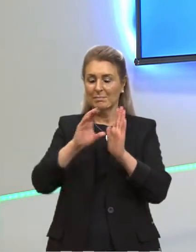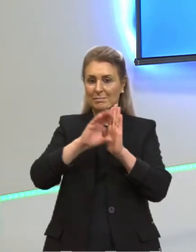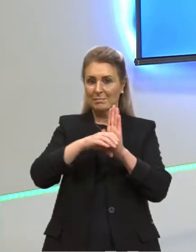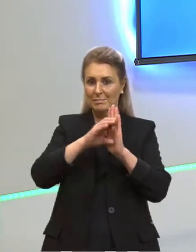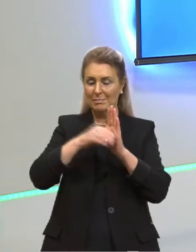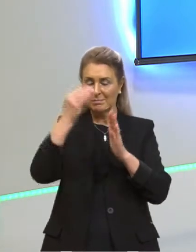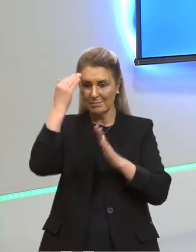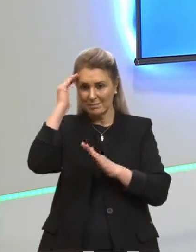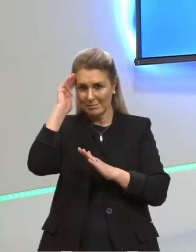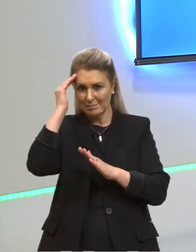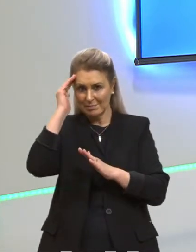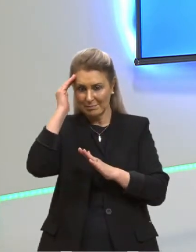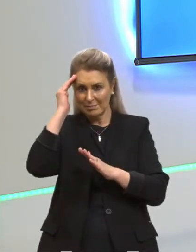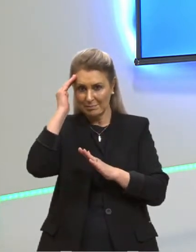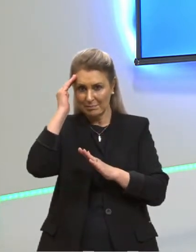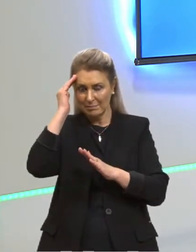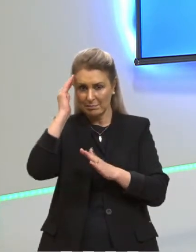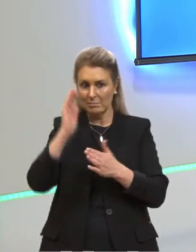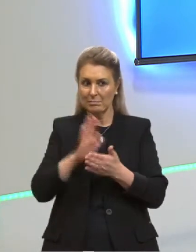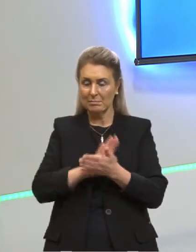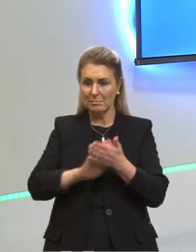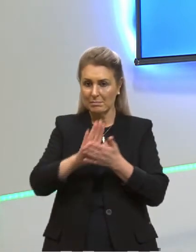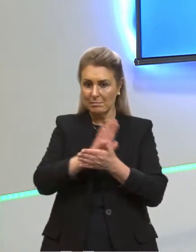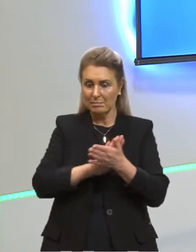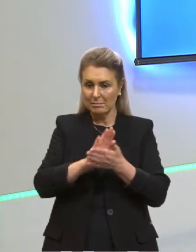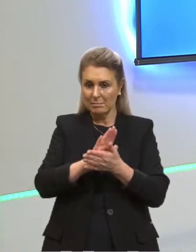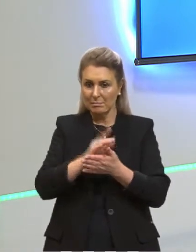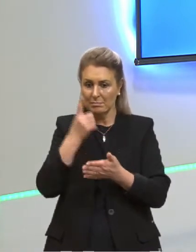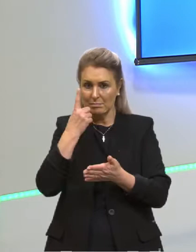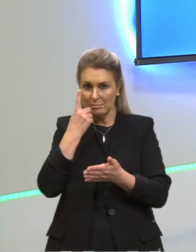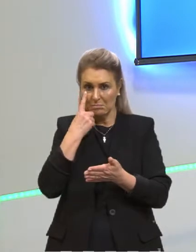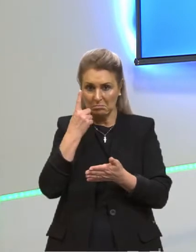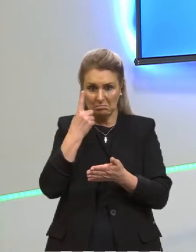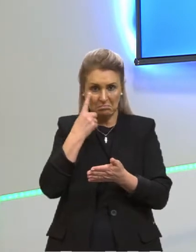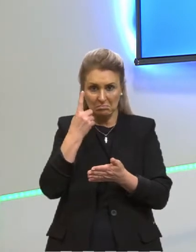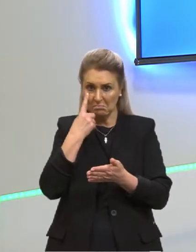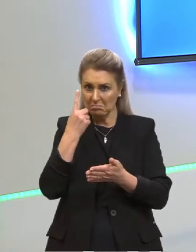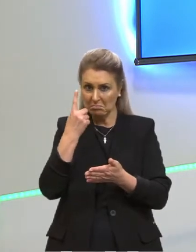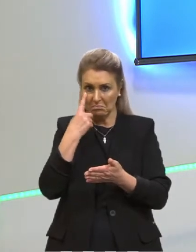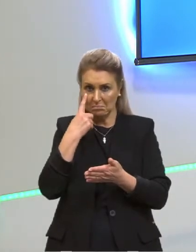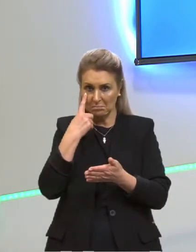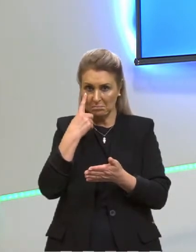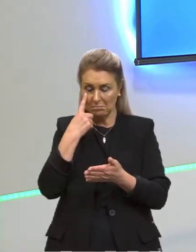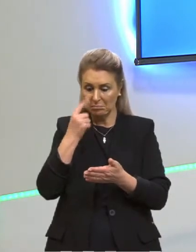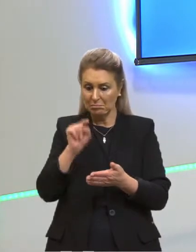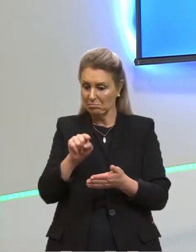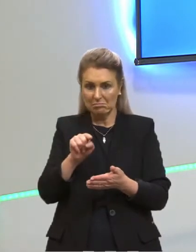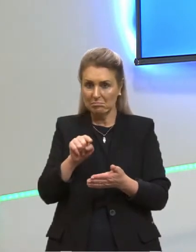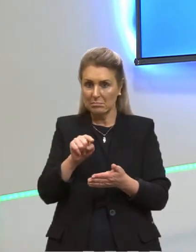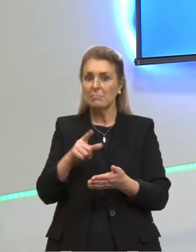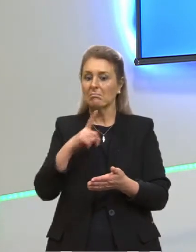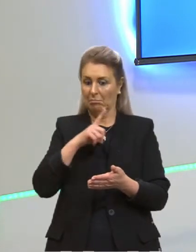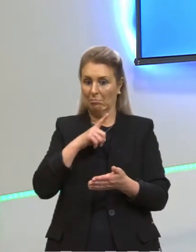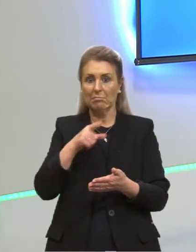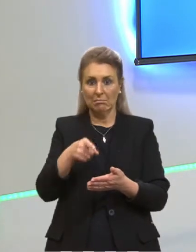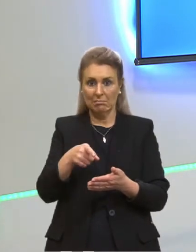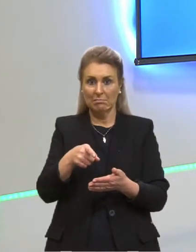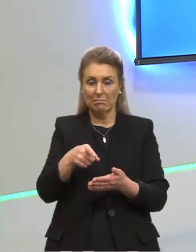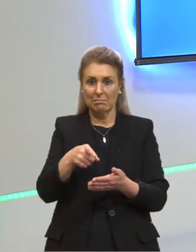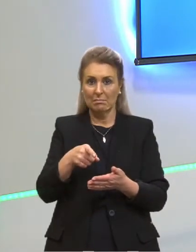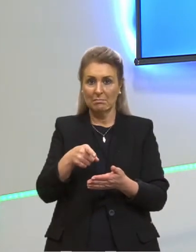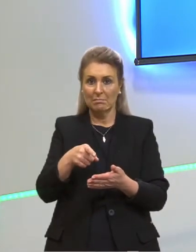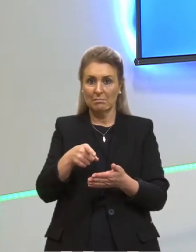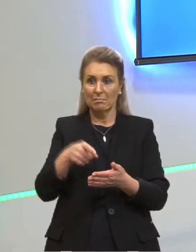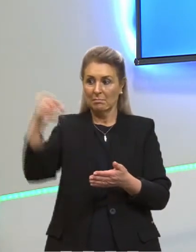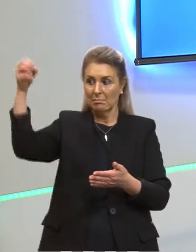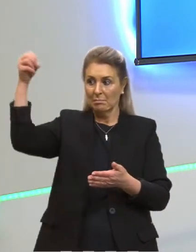gente está entendendo que nem tudo que a gente não enxerga, tem coisas que a gente não enxerga, mas elas existem. Como